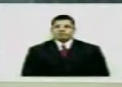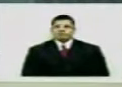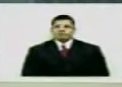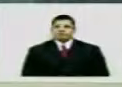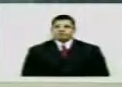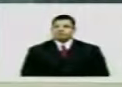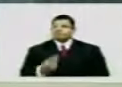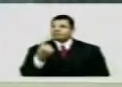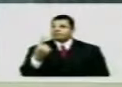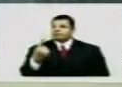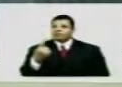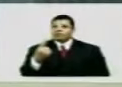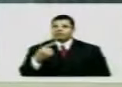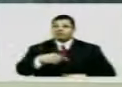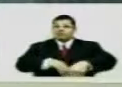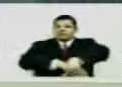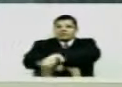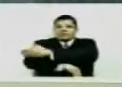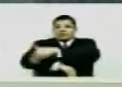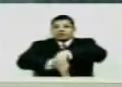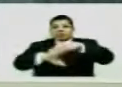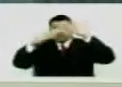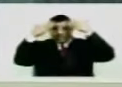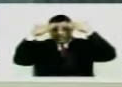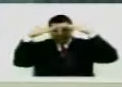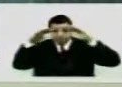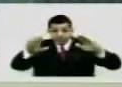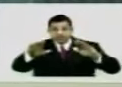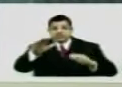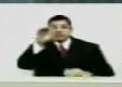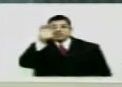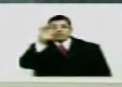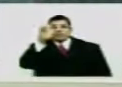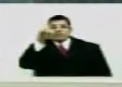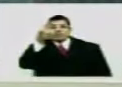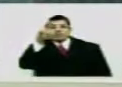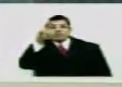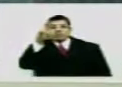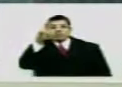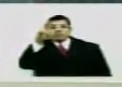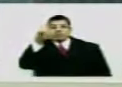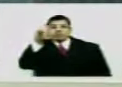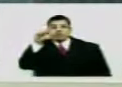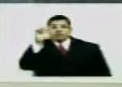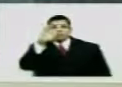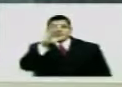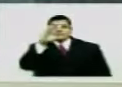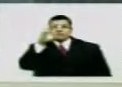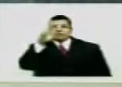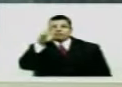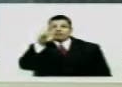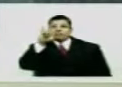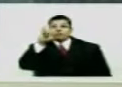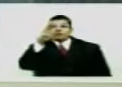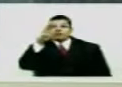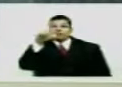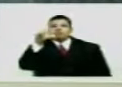Um no meio de uma praça Em plena luz do dia